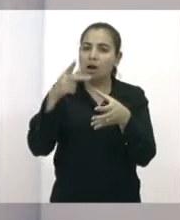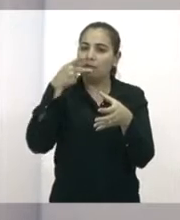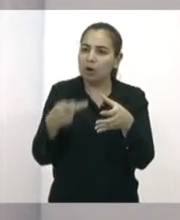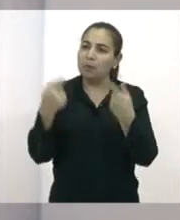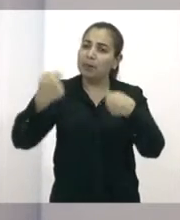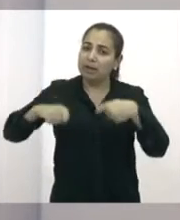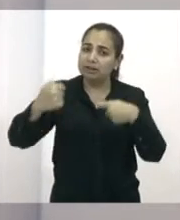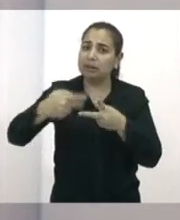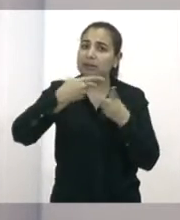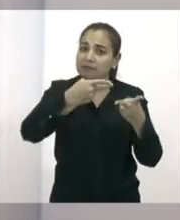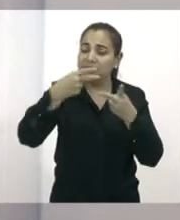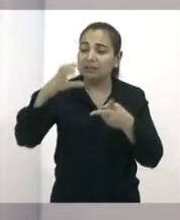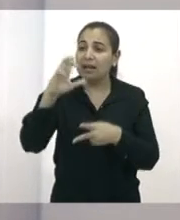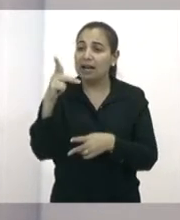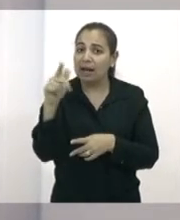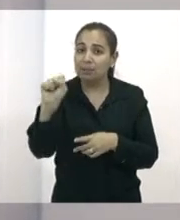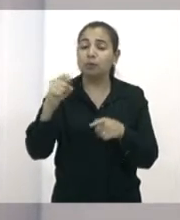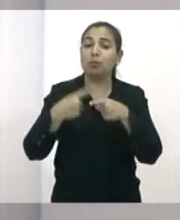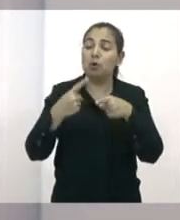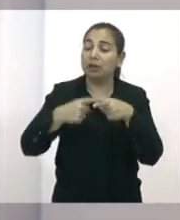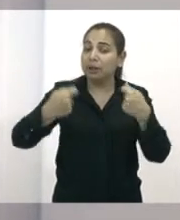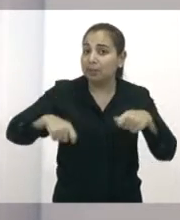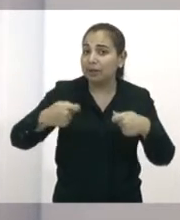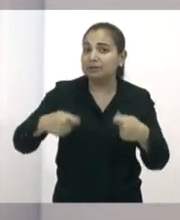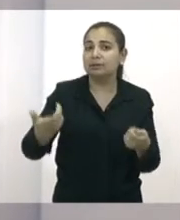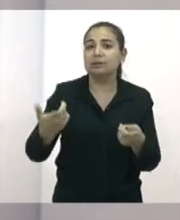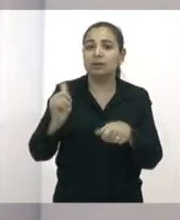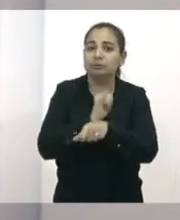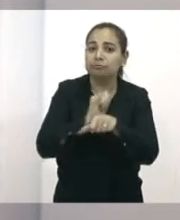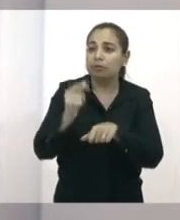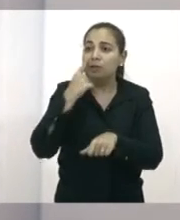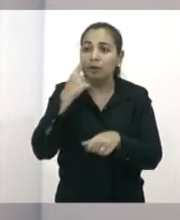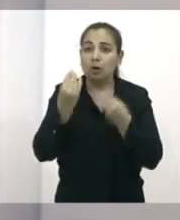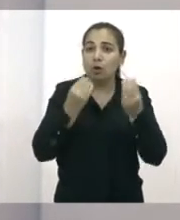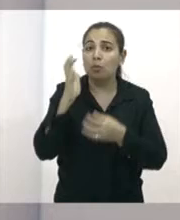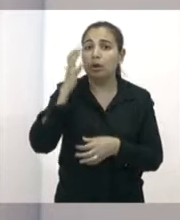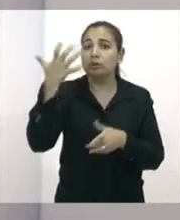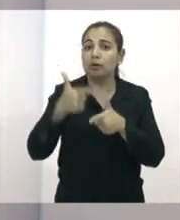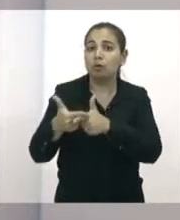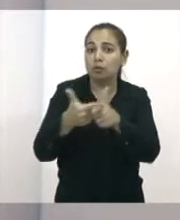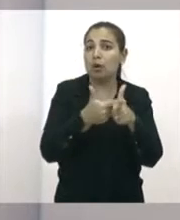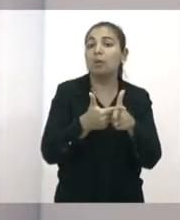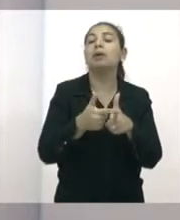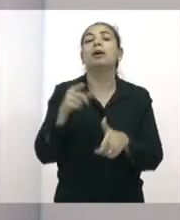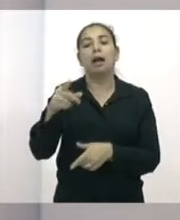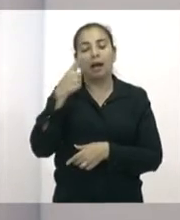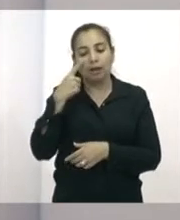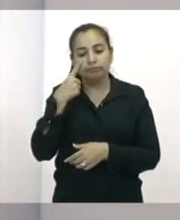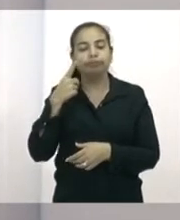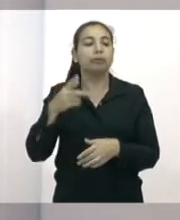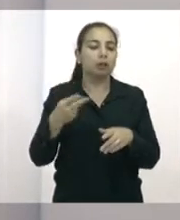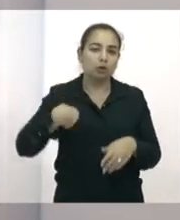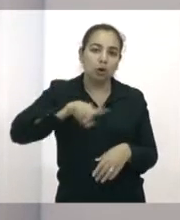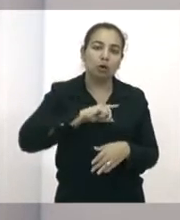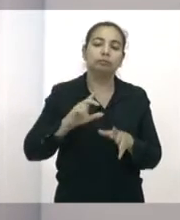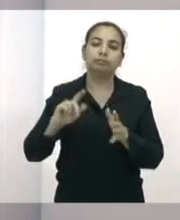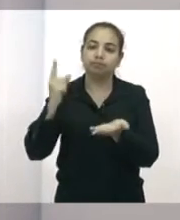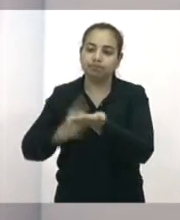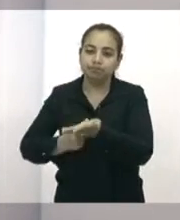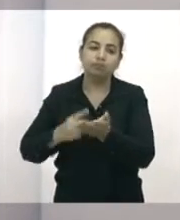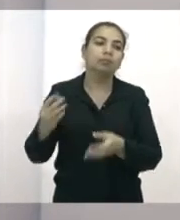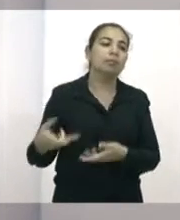semanalmente, a gente envia uma convocação para todos os variadores, membros da comissão, para que eles participem e acompanhem. Geralmente, essas visitas